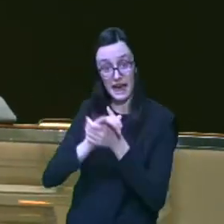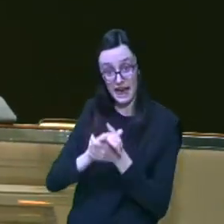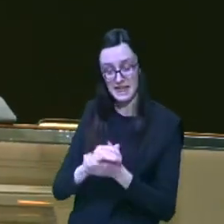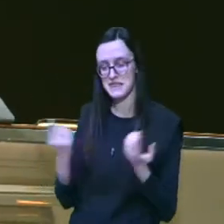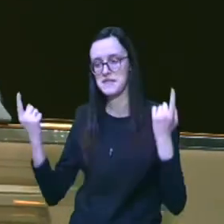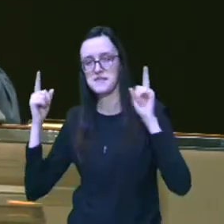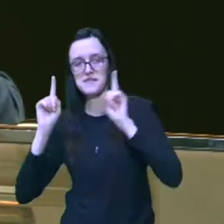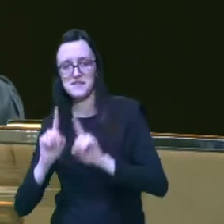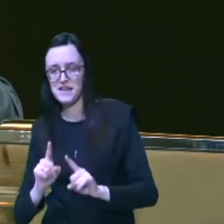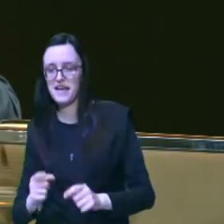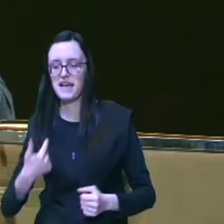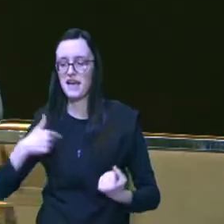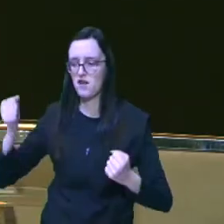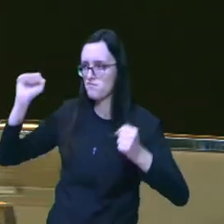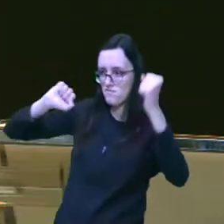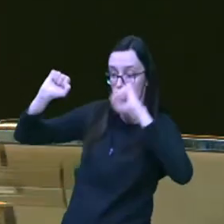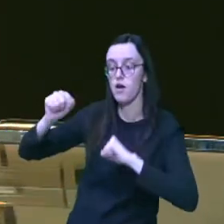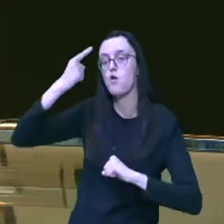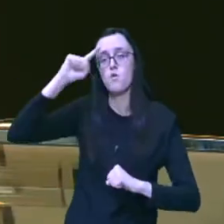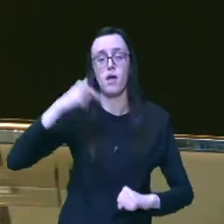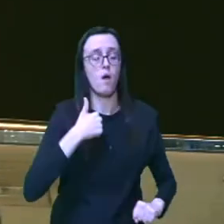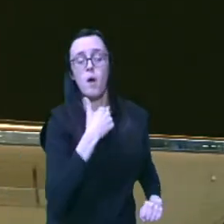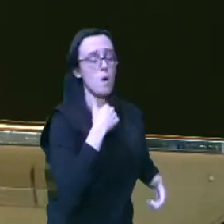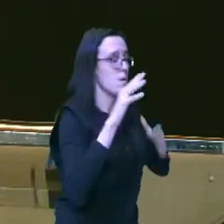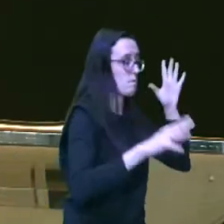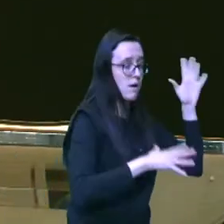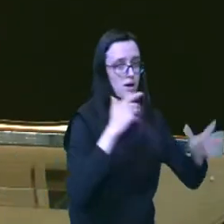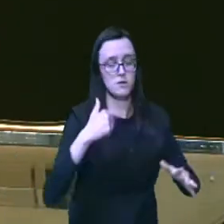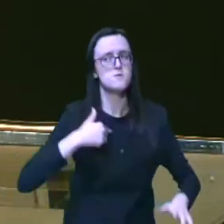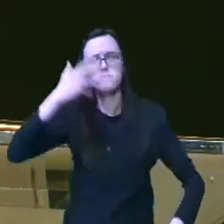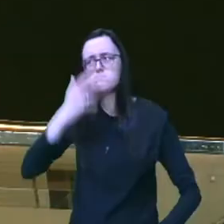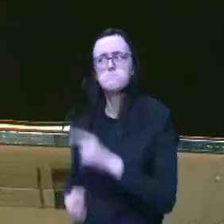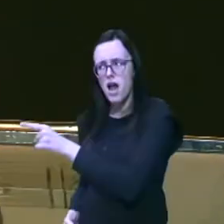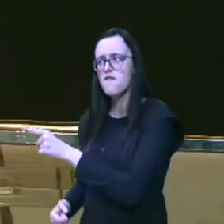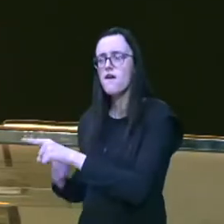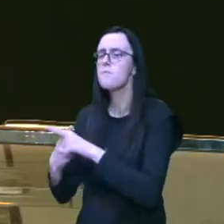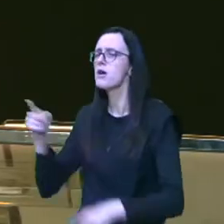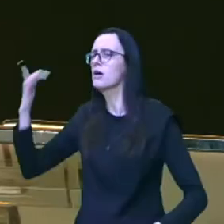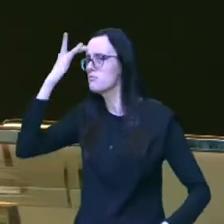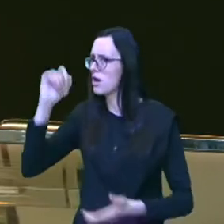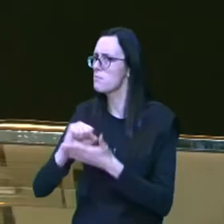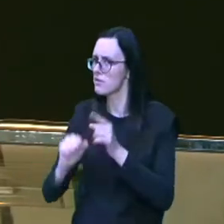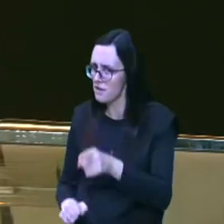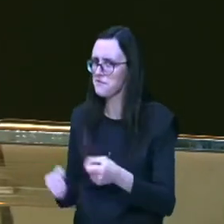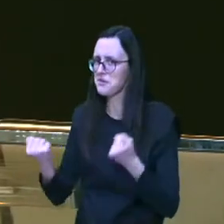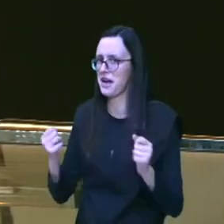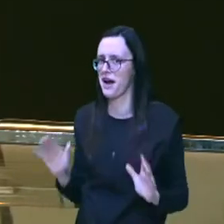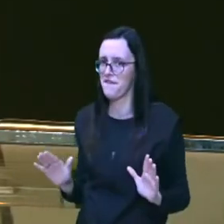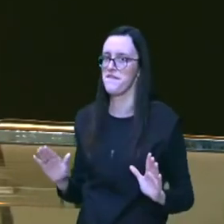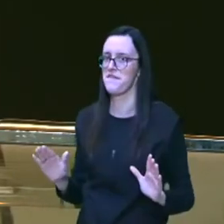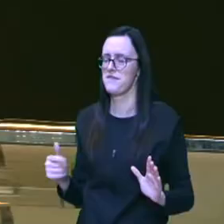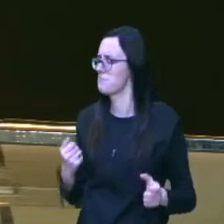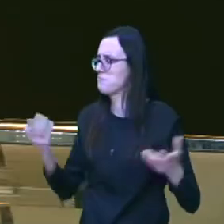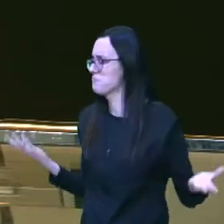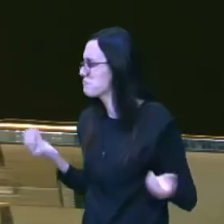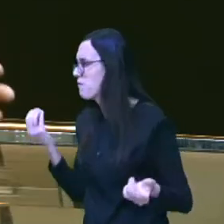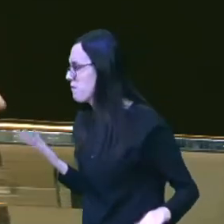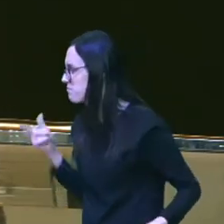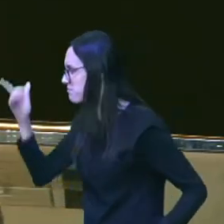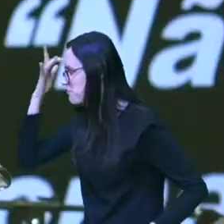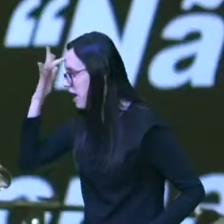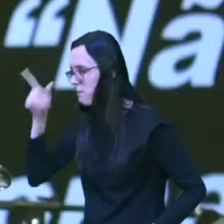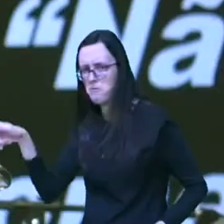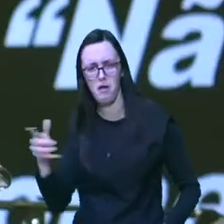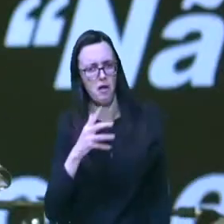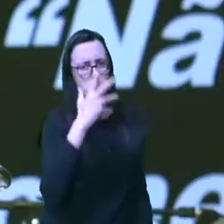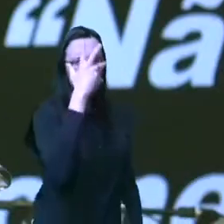me fazer um agrado de lavar o carro um dia que eu estava ocupado eu voltei fiquei brabo com ela porque ela não sabia lavar o carro que absurdo e ela